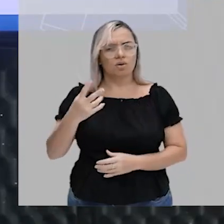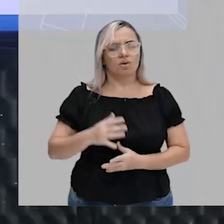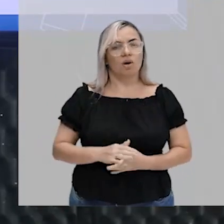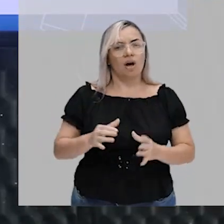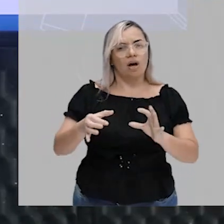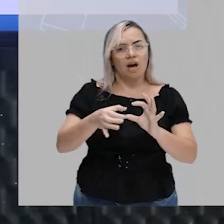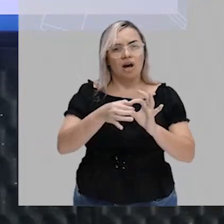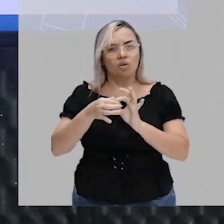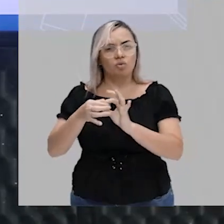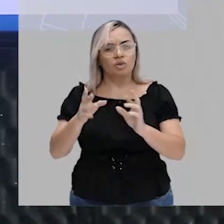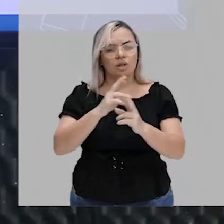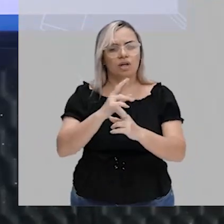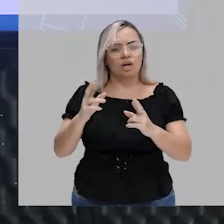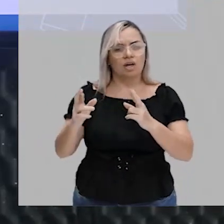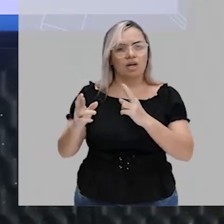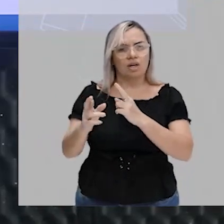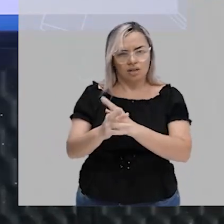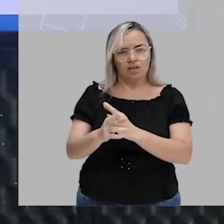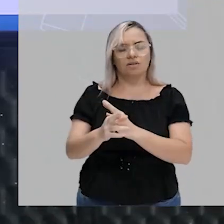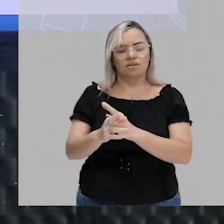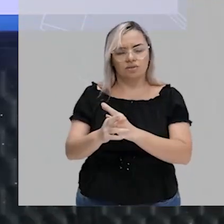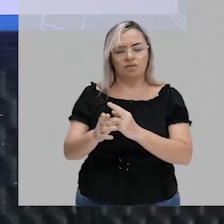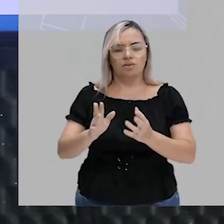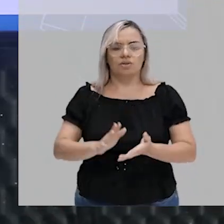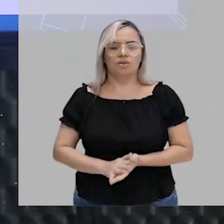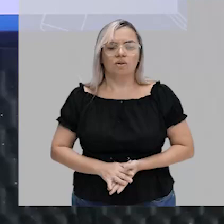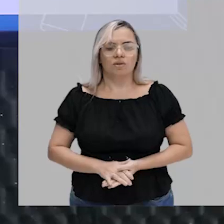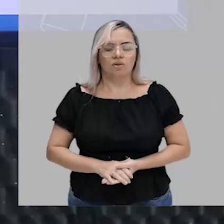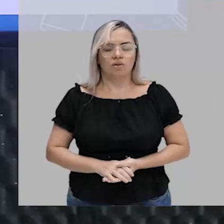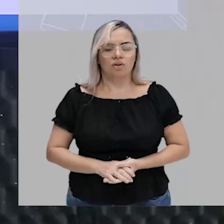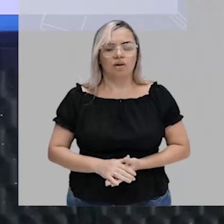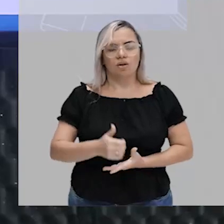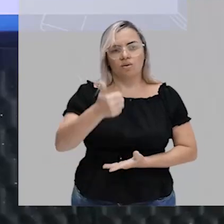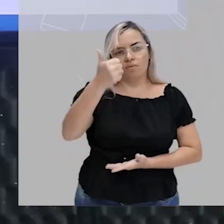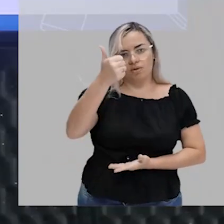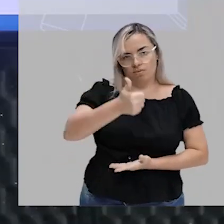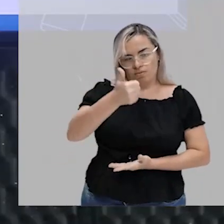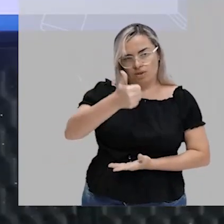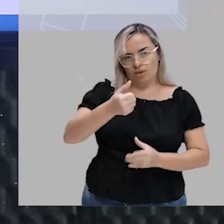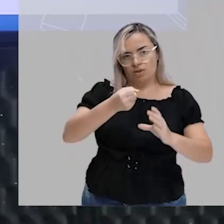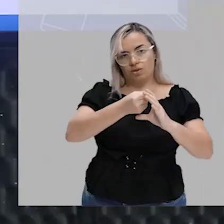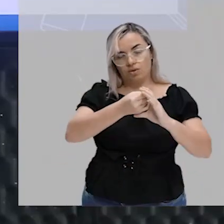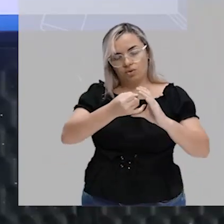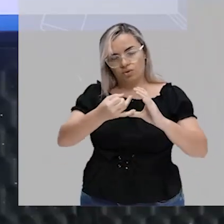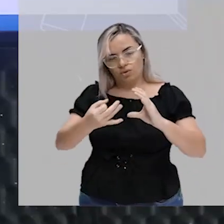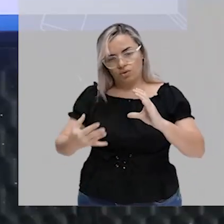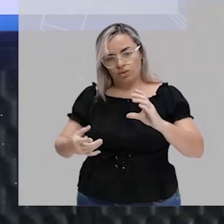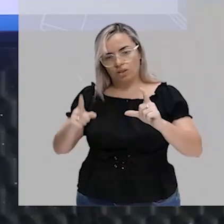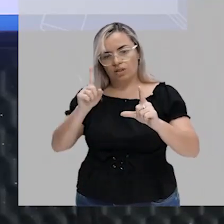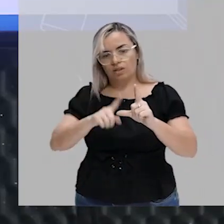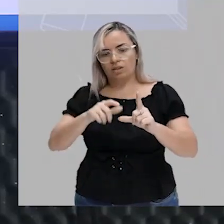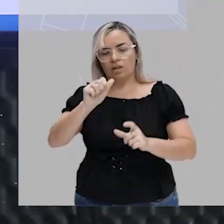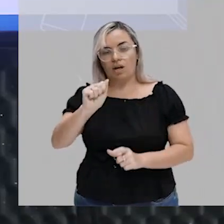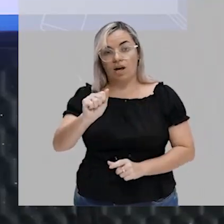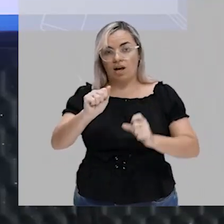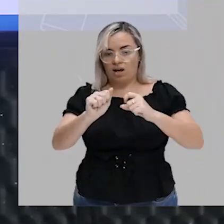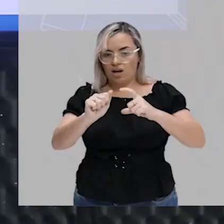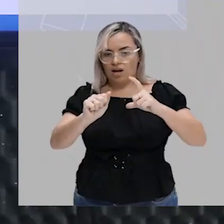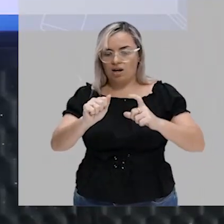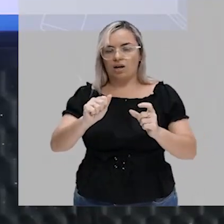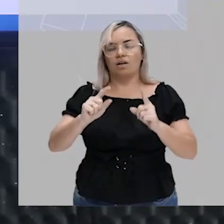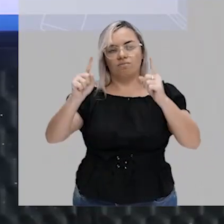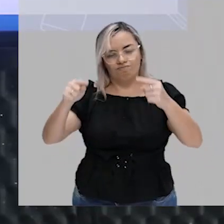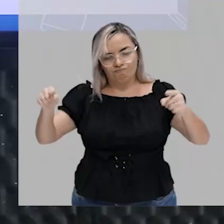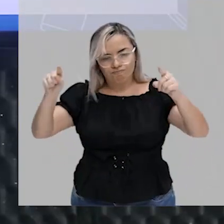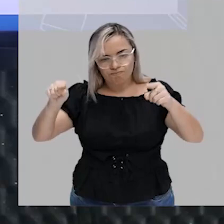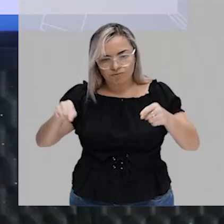esses elementos aqui. Então, veja, nosso primeiro conjunto, conjunto A. Ele possui os seguintes elementos, 0,